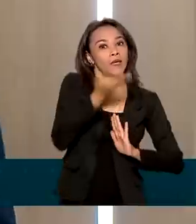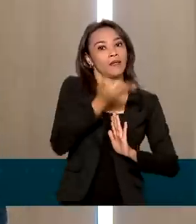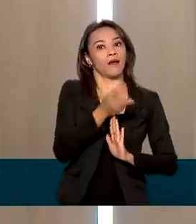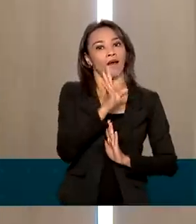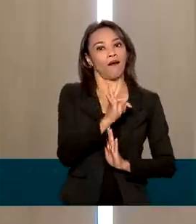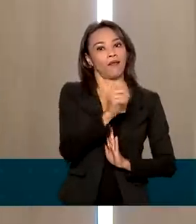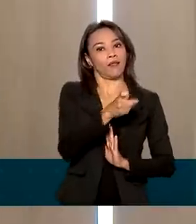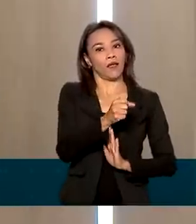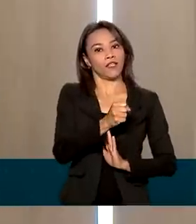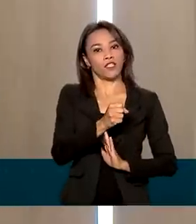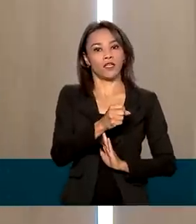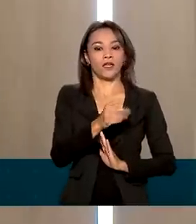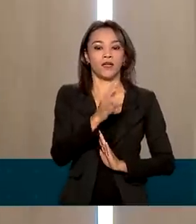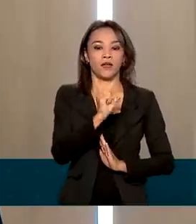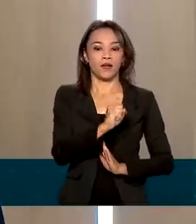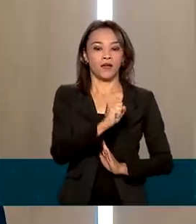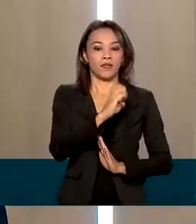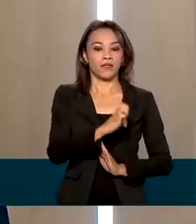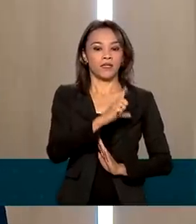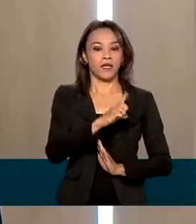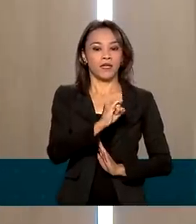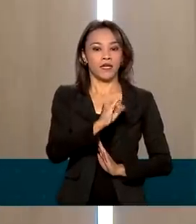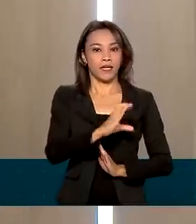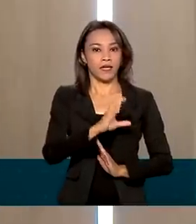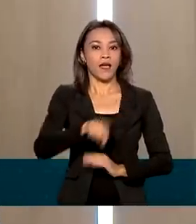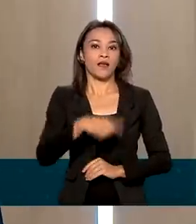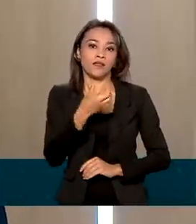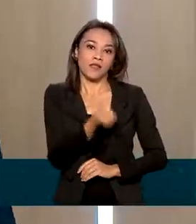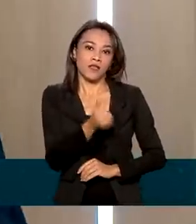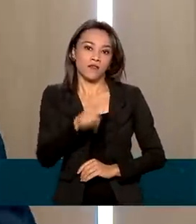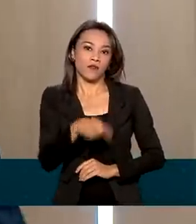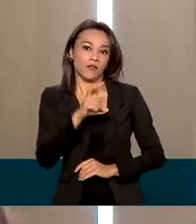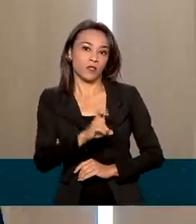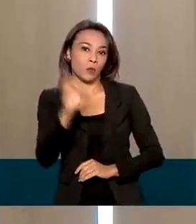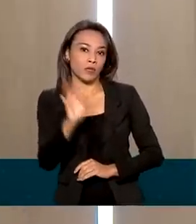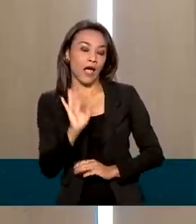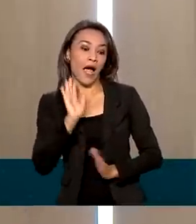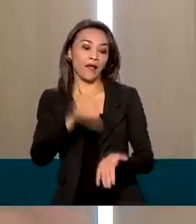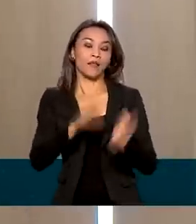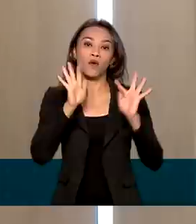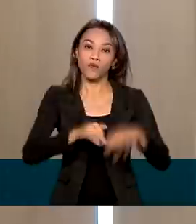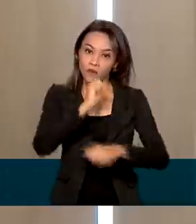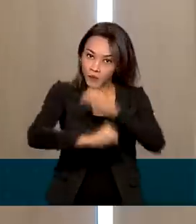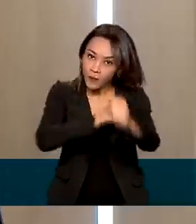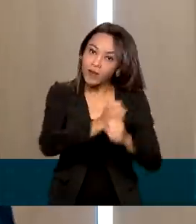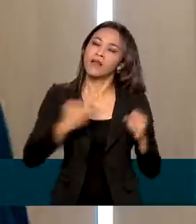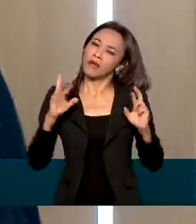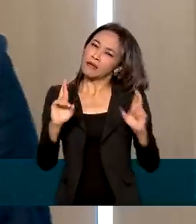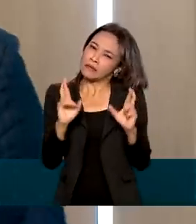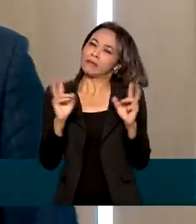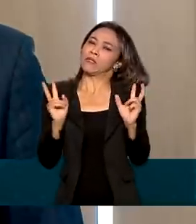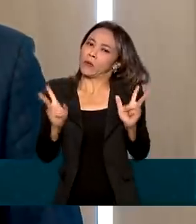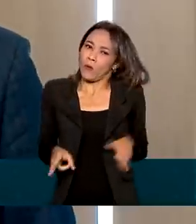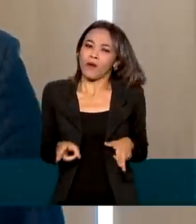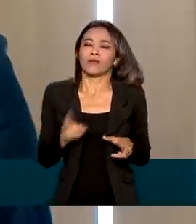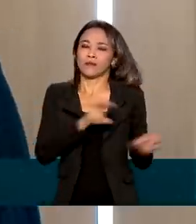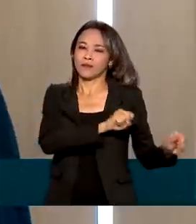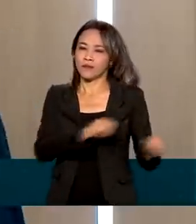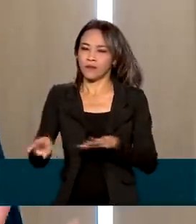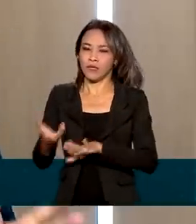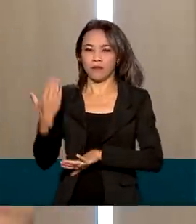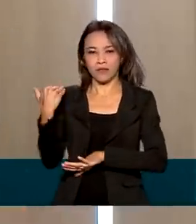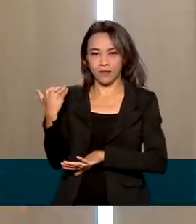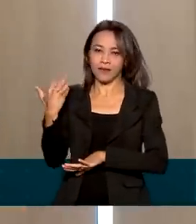mercado, deve chegar a 6,5% até o final do ano, mas é a mesma expectativa em relação à semana passada.